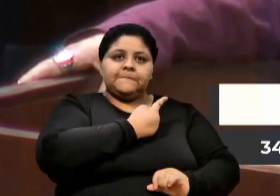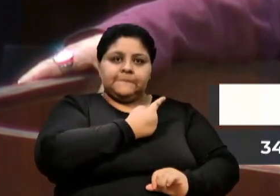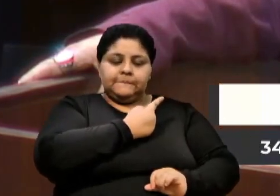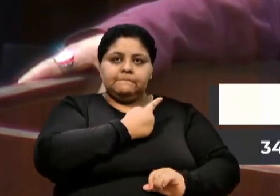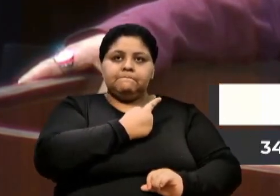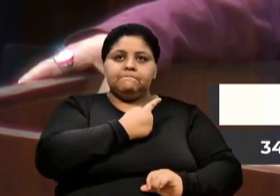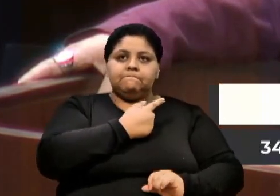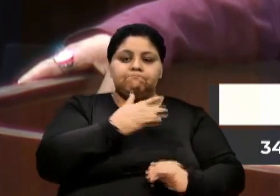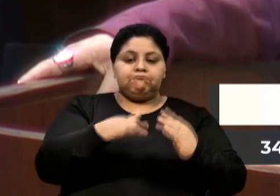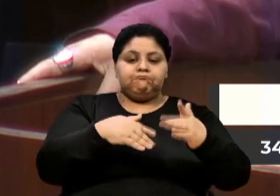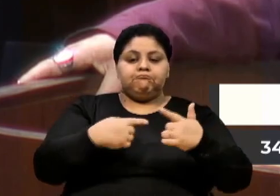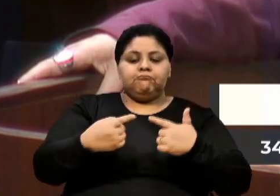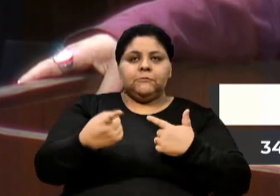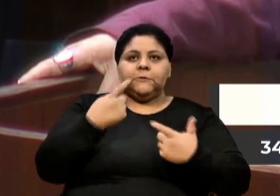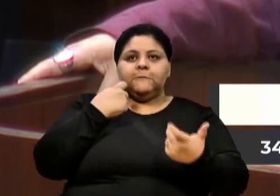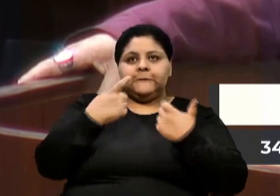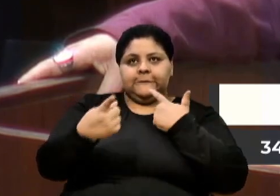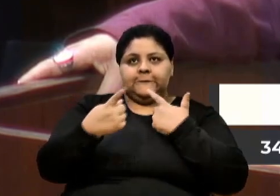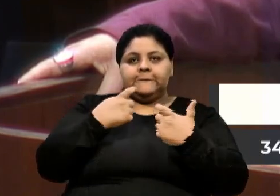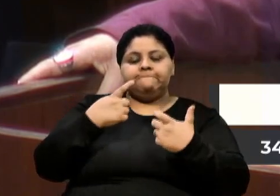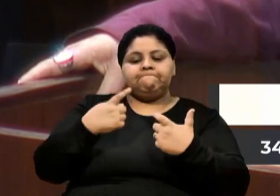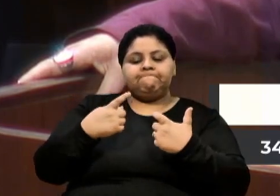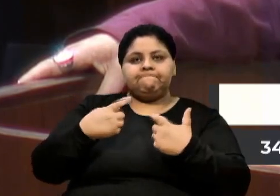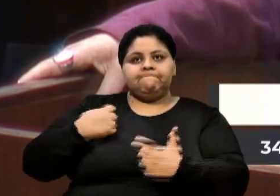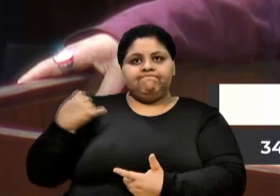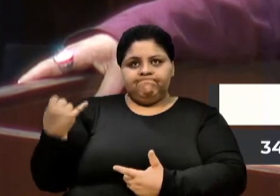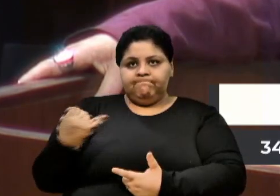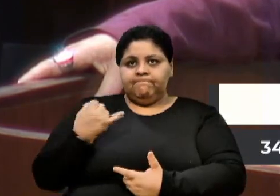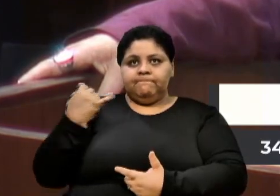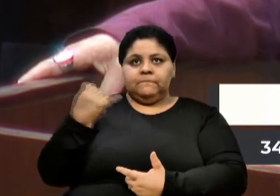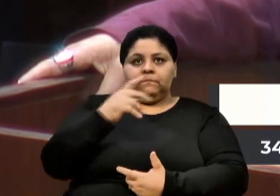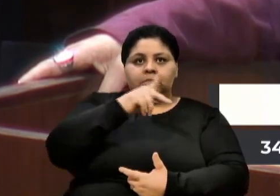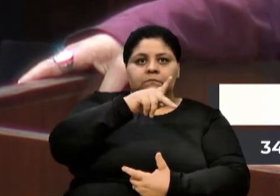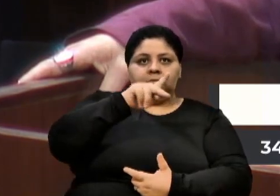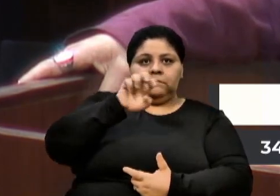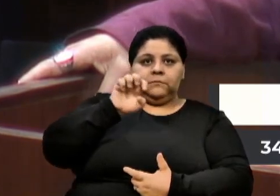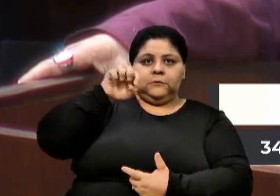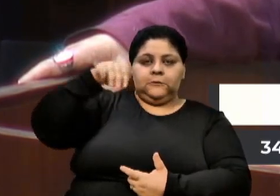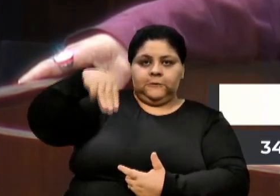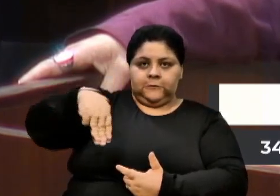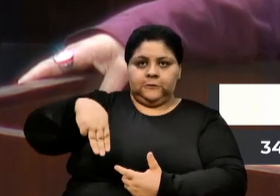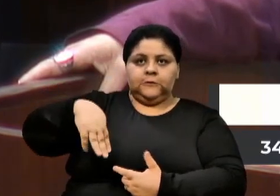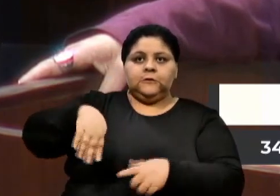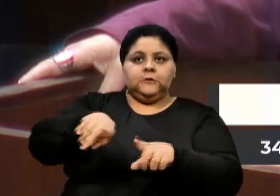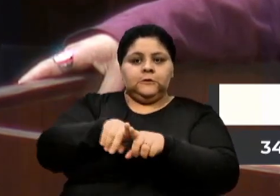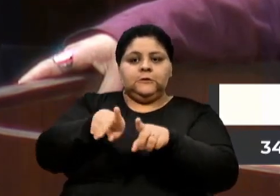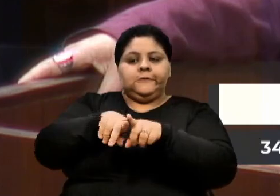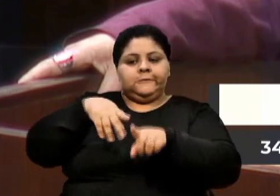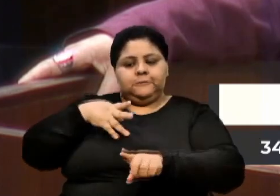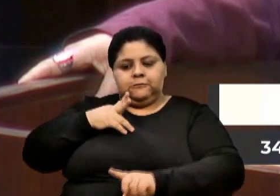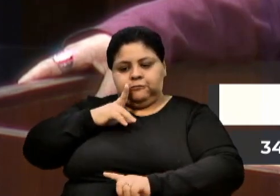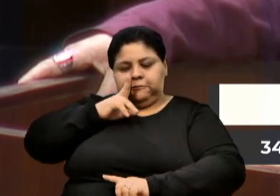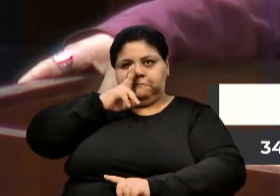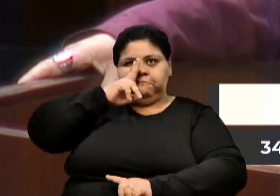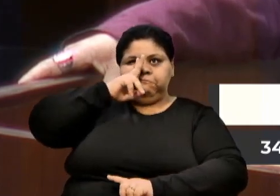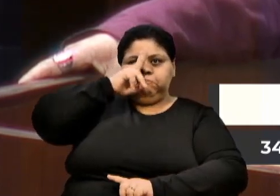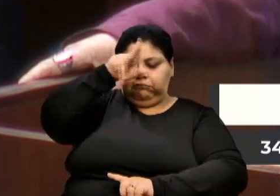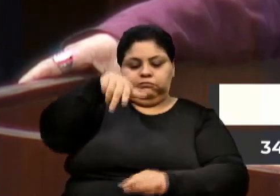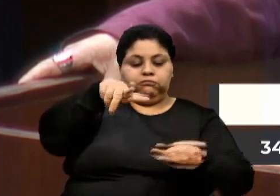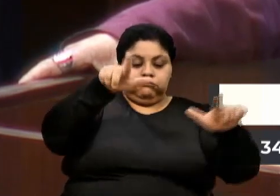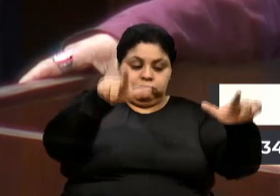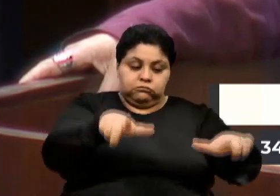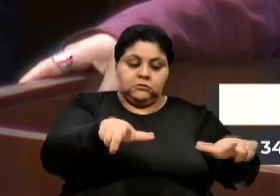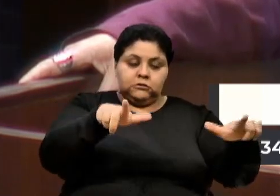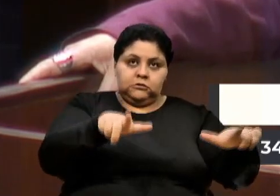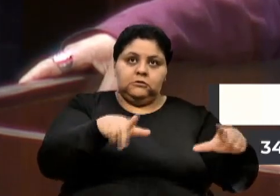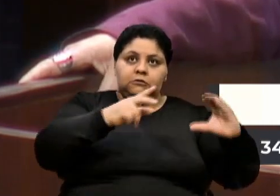discutimos a importância da PEM, inclusive o fortalecimento desse espaço nas